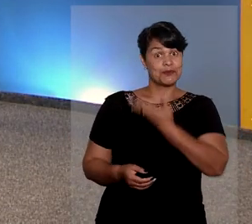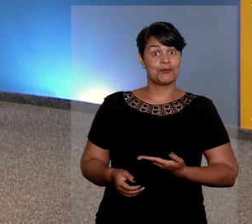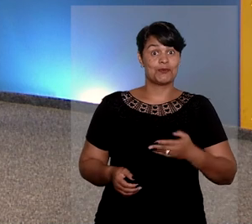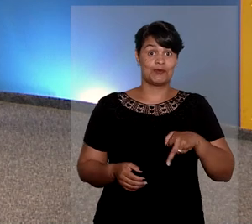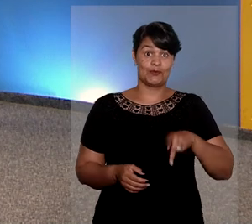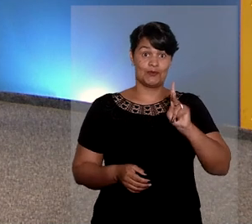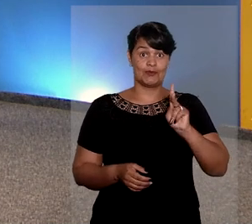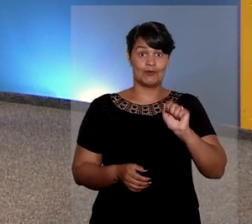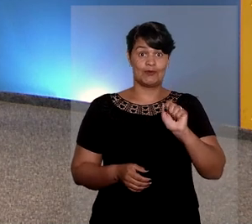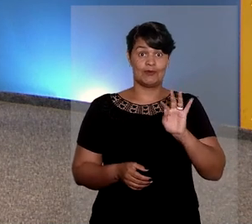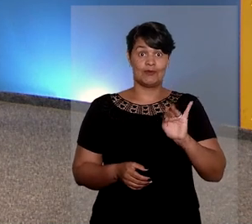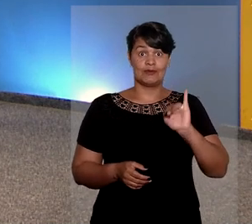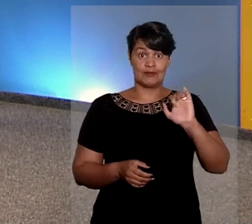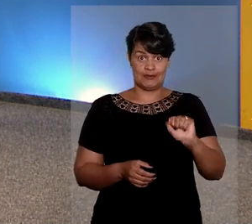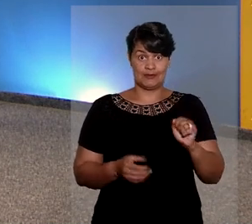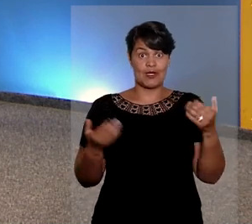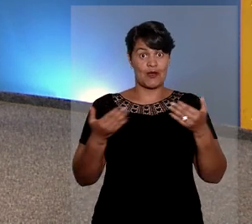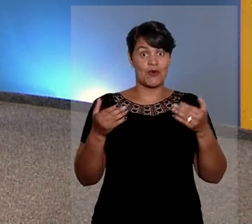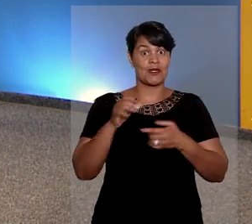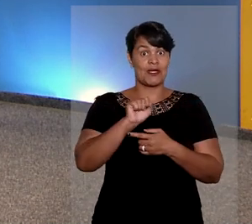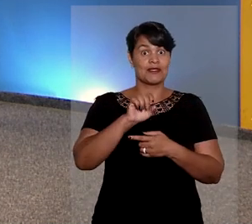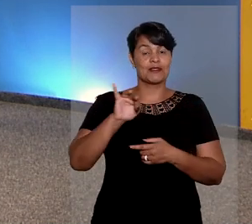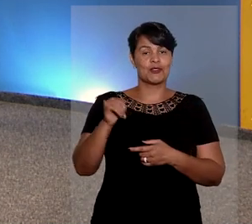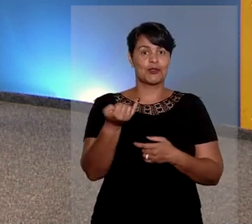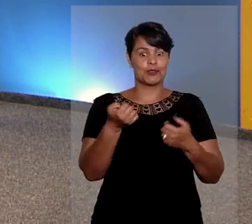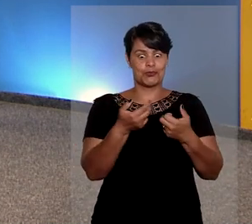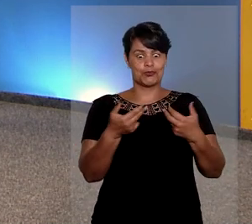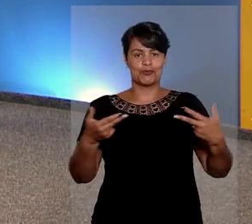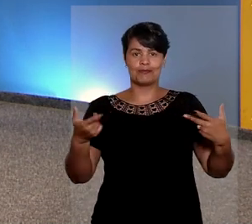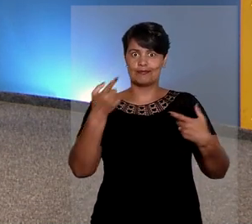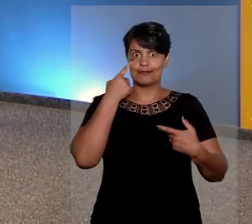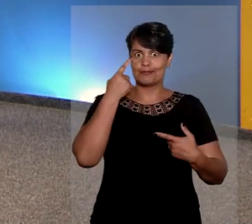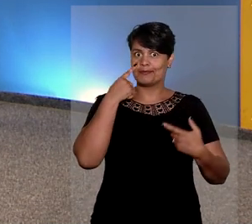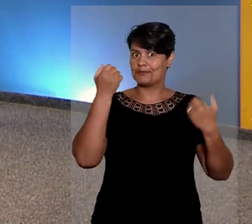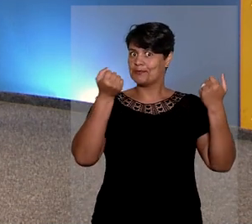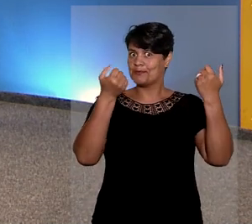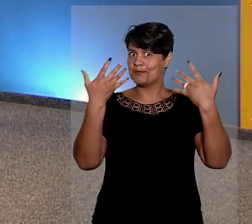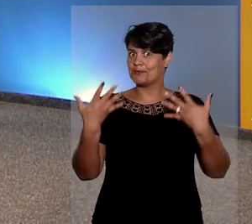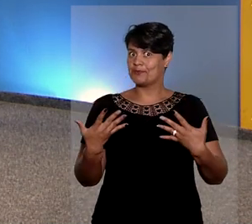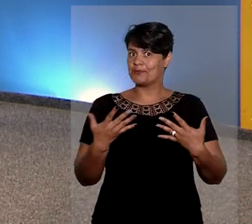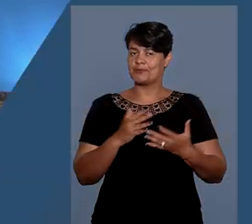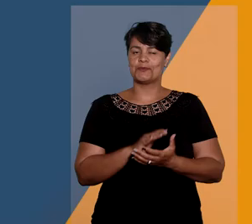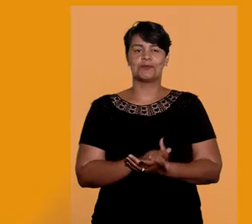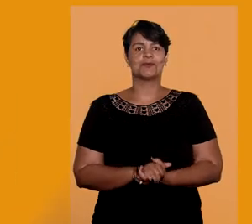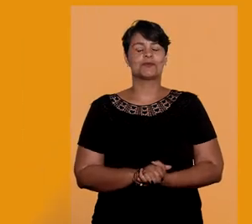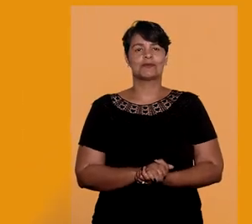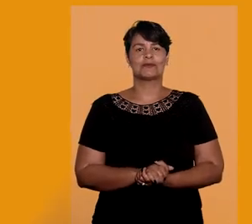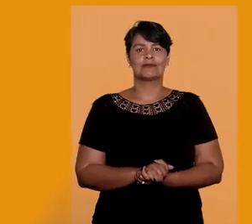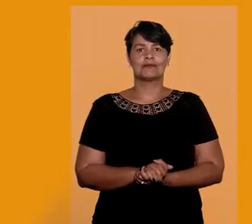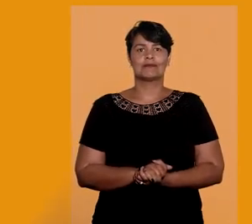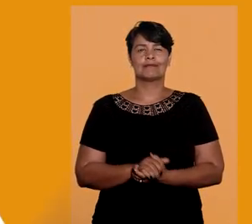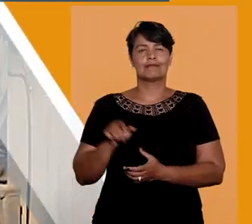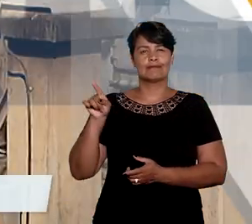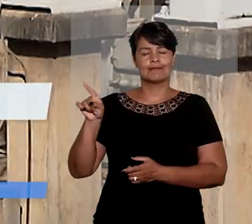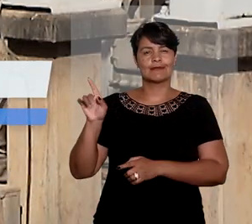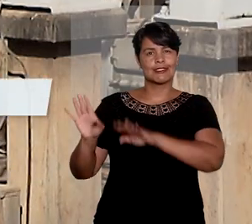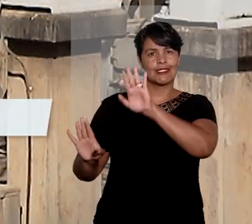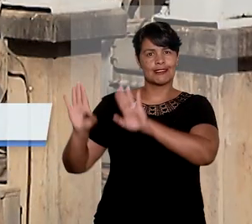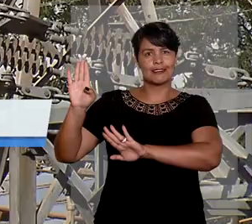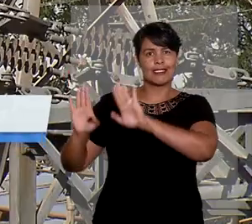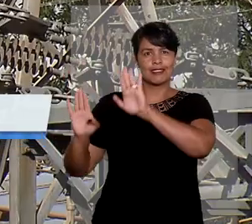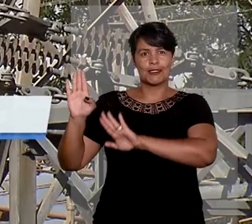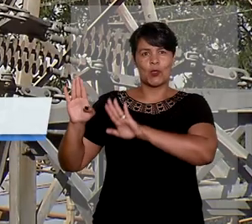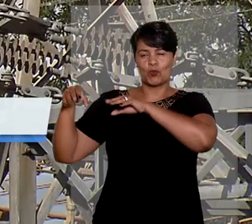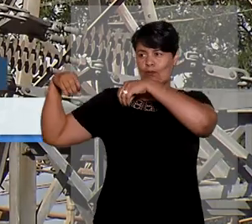Eu sou Kátia Gomes e o STJ Notícias está no ar. No programa de hoje você vai ver restabelecida